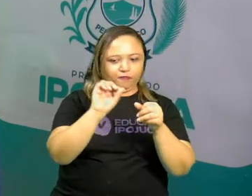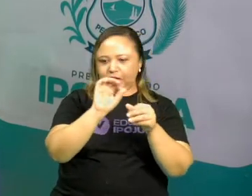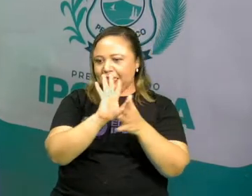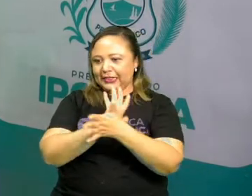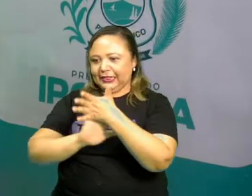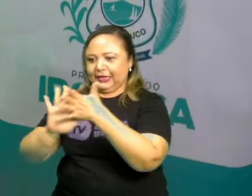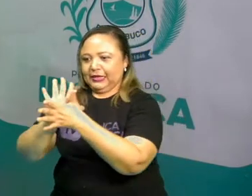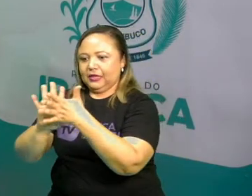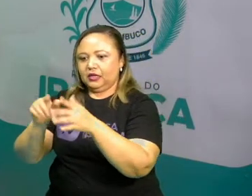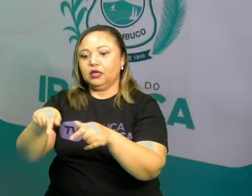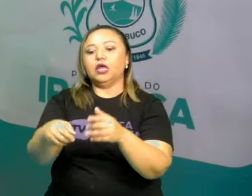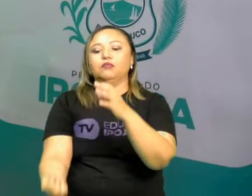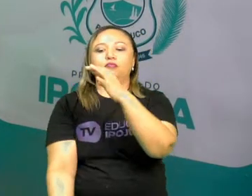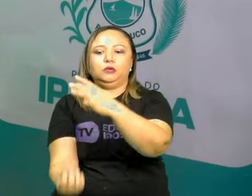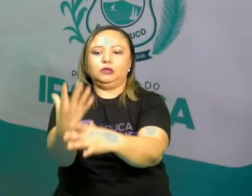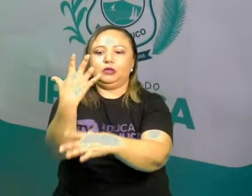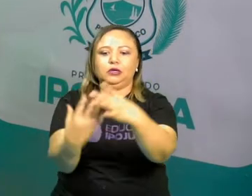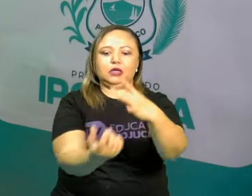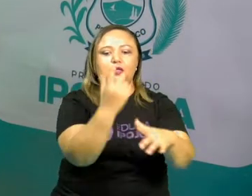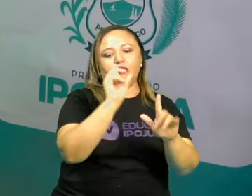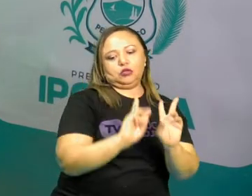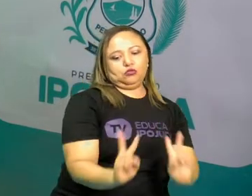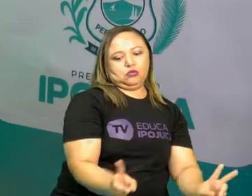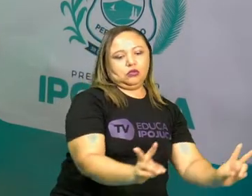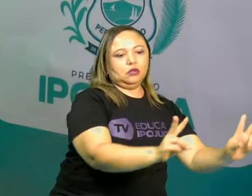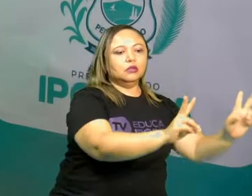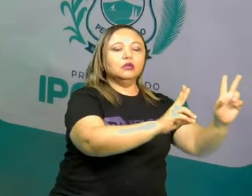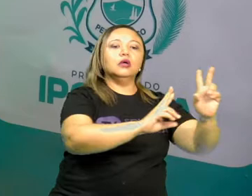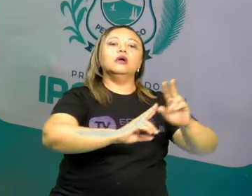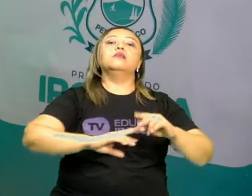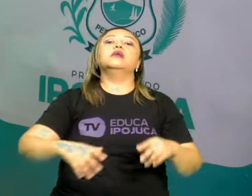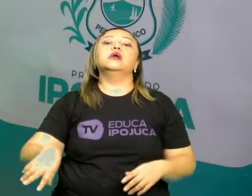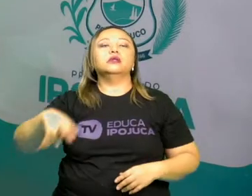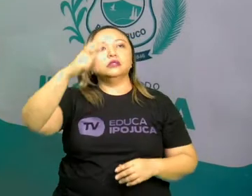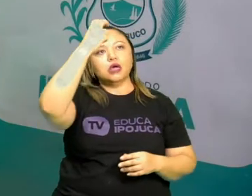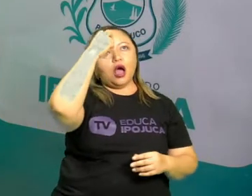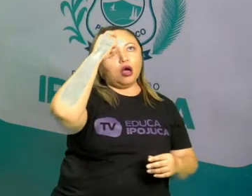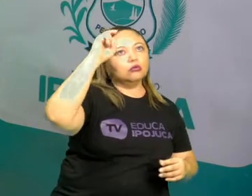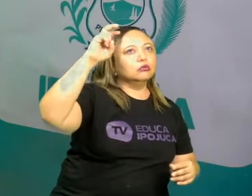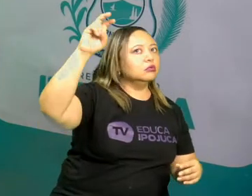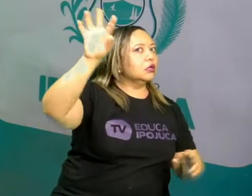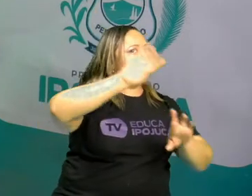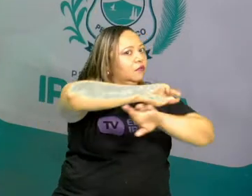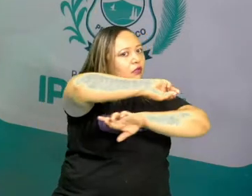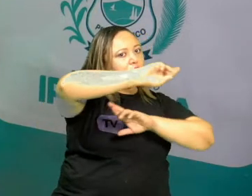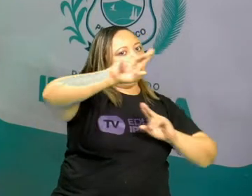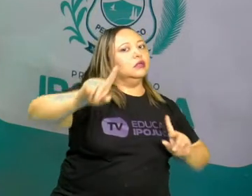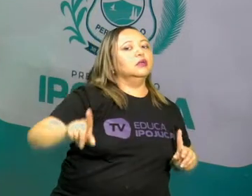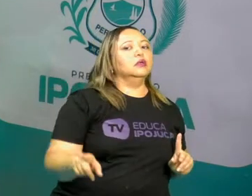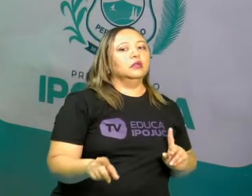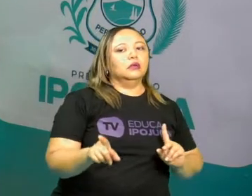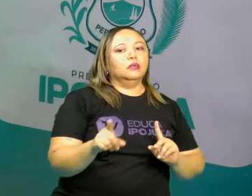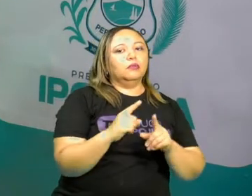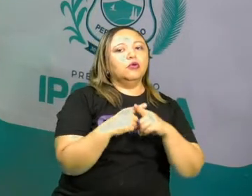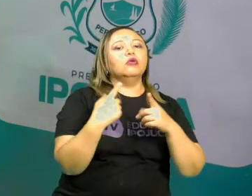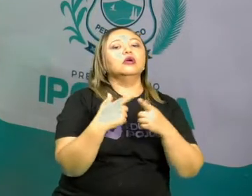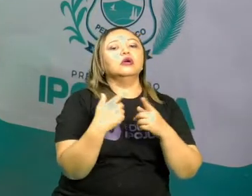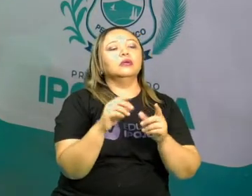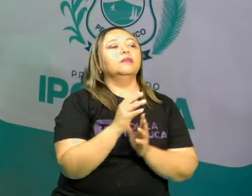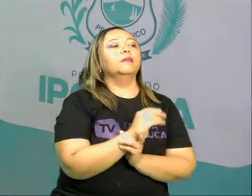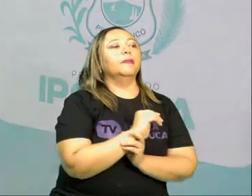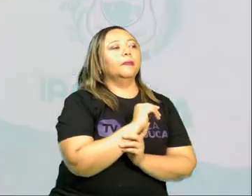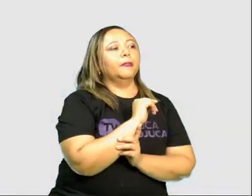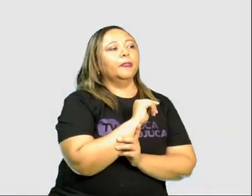que ela foi criada. Porém, a paisagem cultural, ela já vem de outra forma. Vamos ver como é.